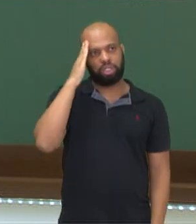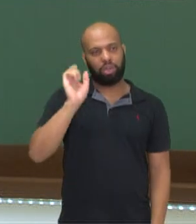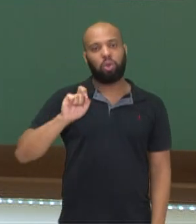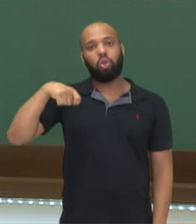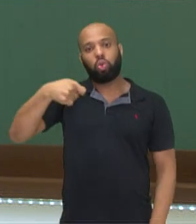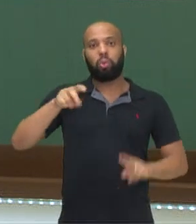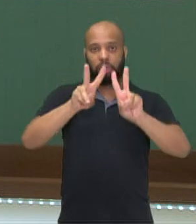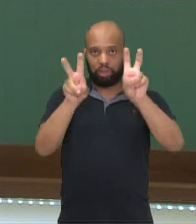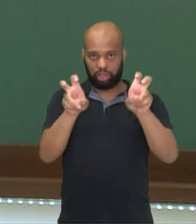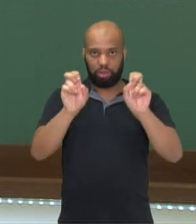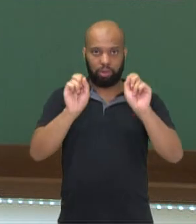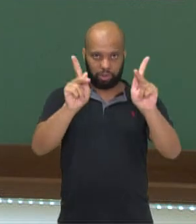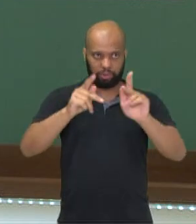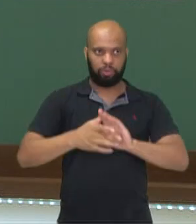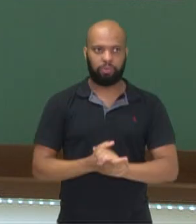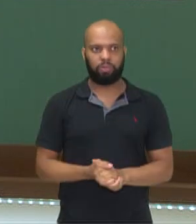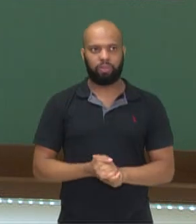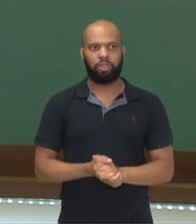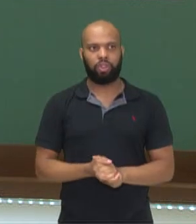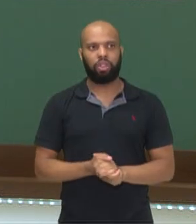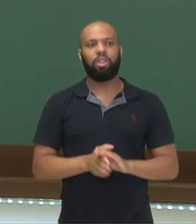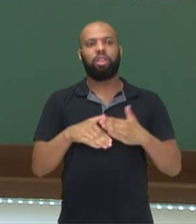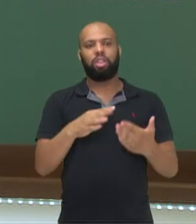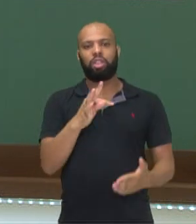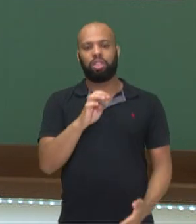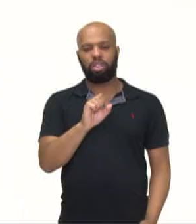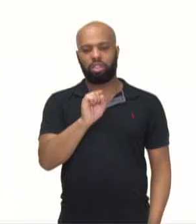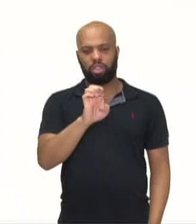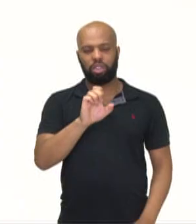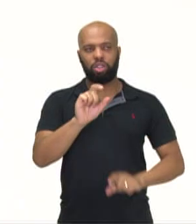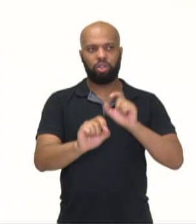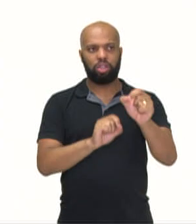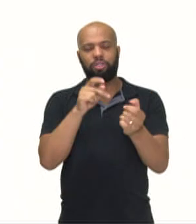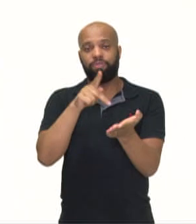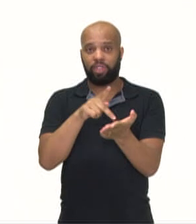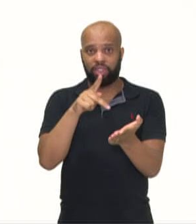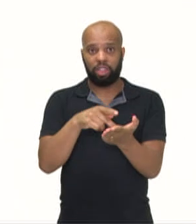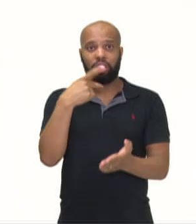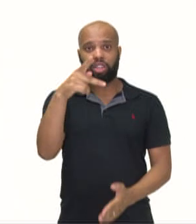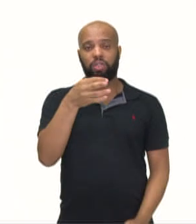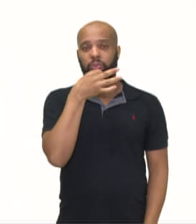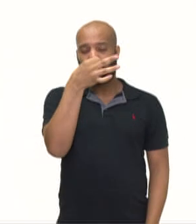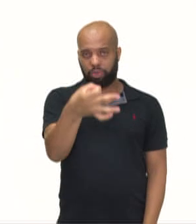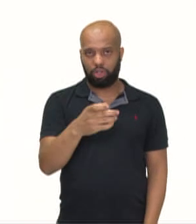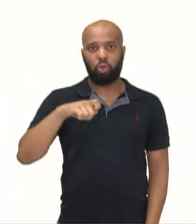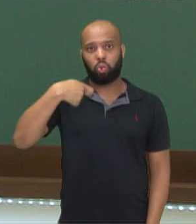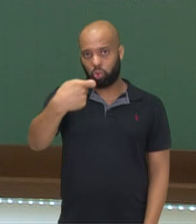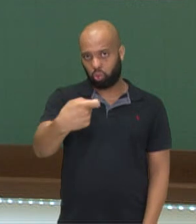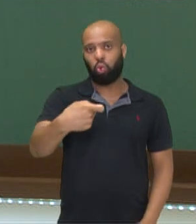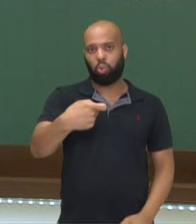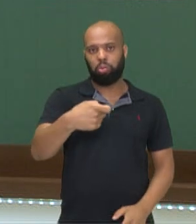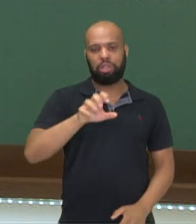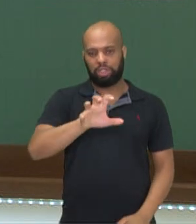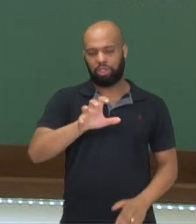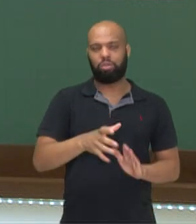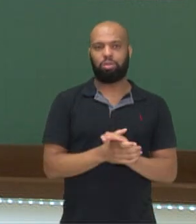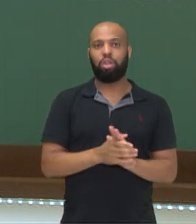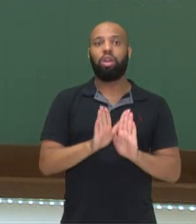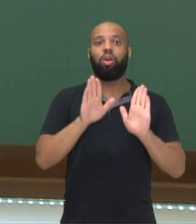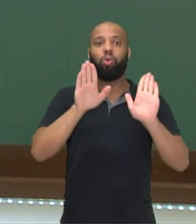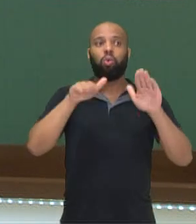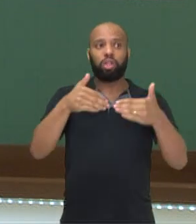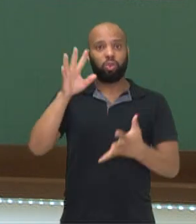tema. E a tese, né? A tese realmente é a sua opinião. E na conclusão final,